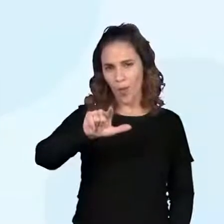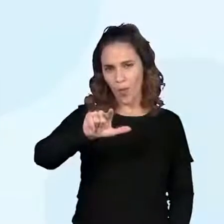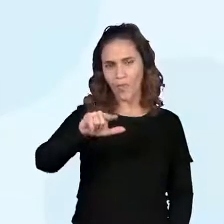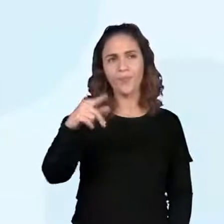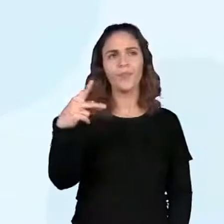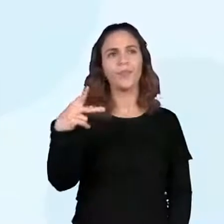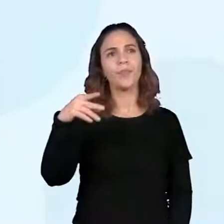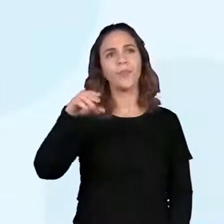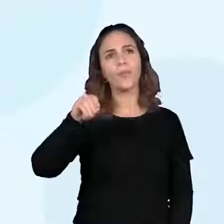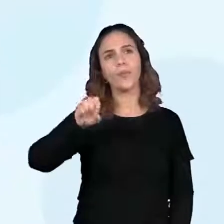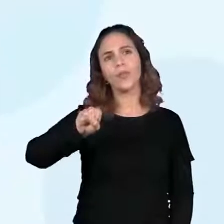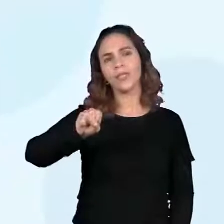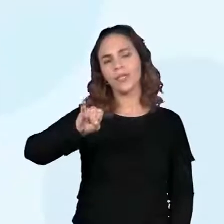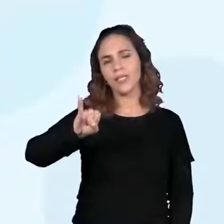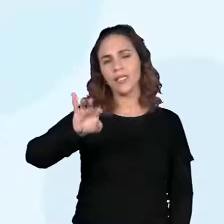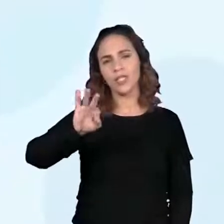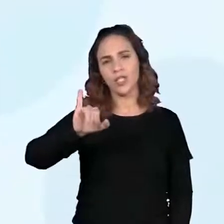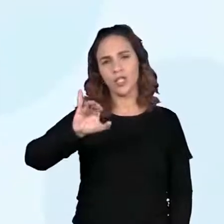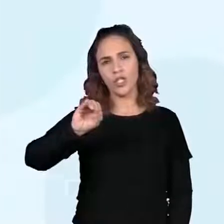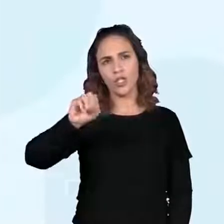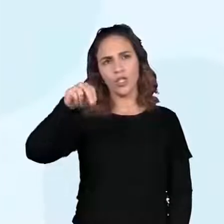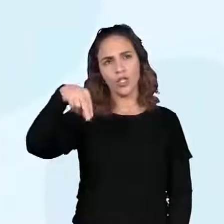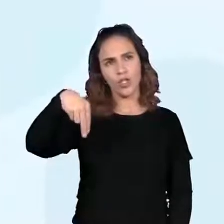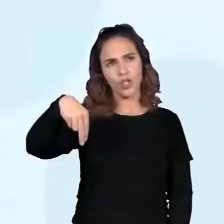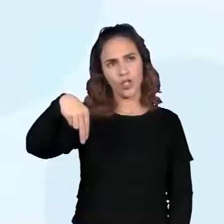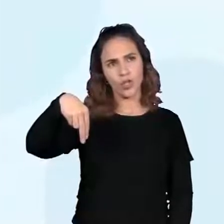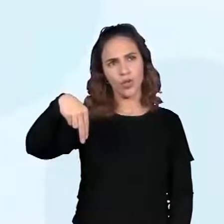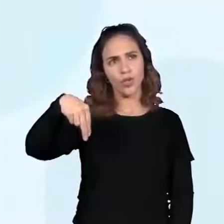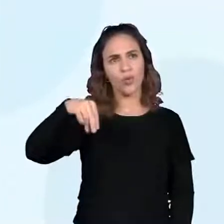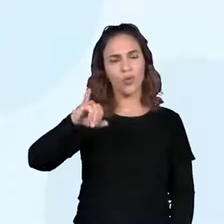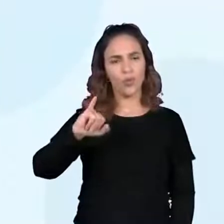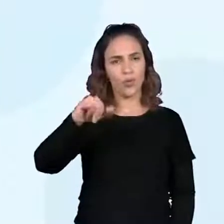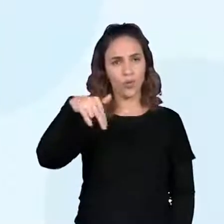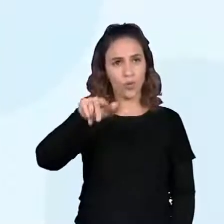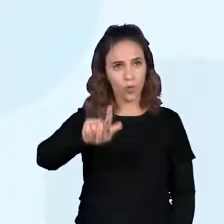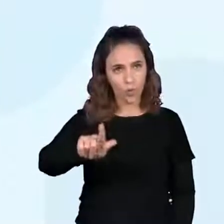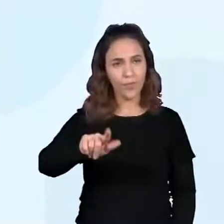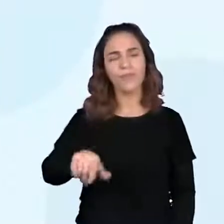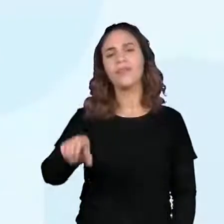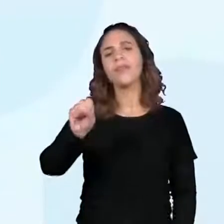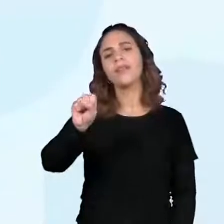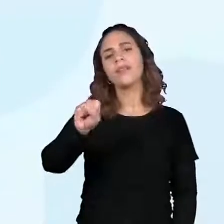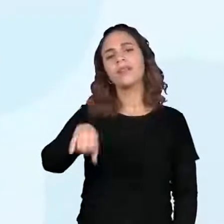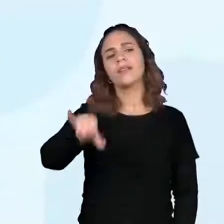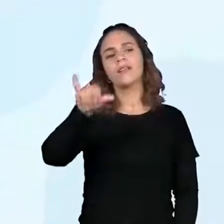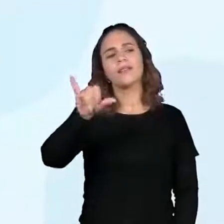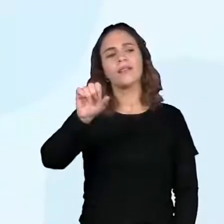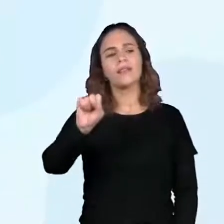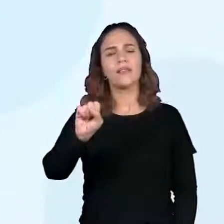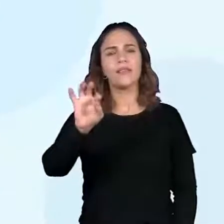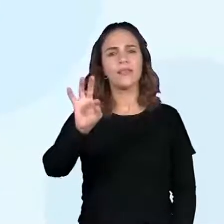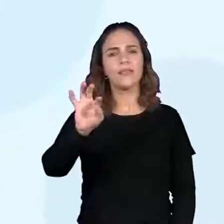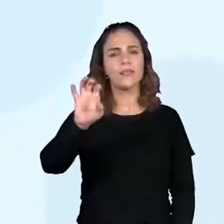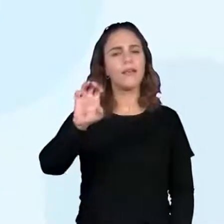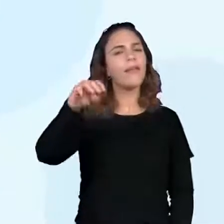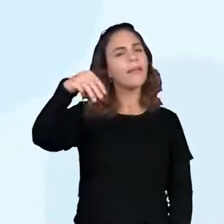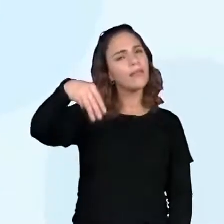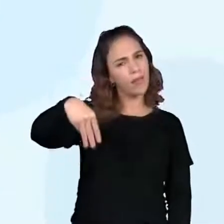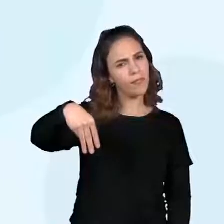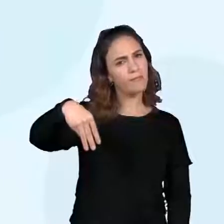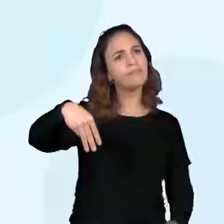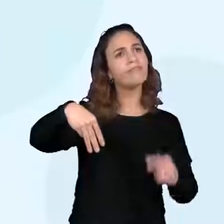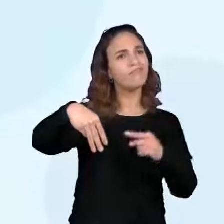utiliza a transmissão de sinais de satélite e dispositivos para fornecer ao seu aparelho